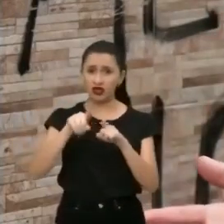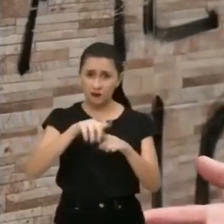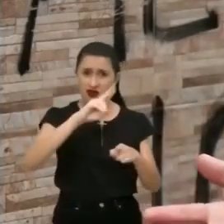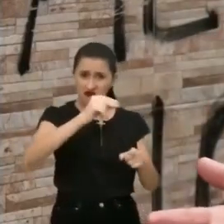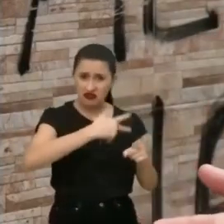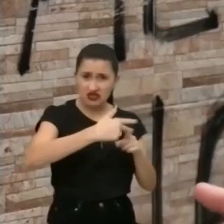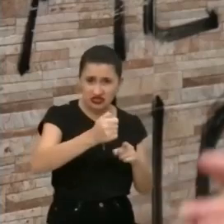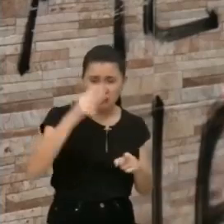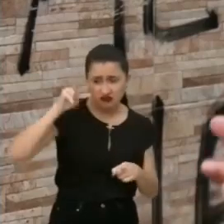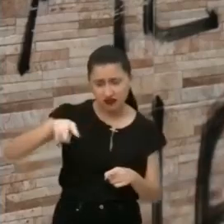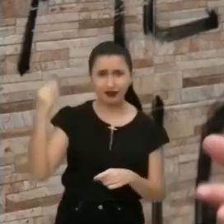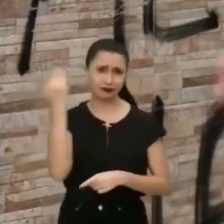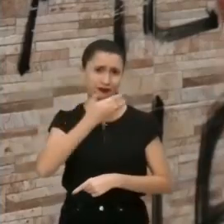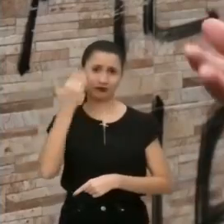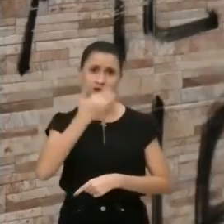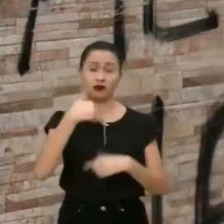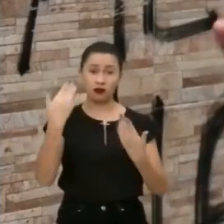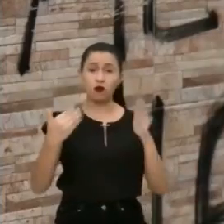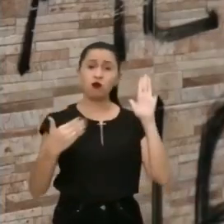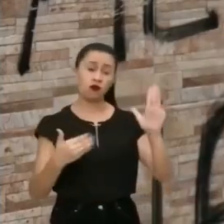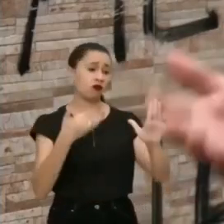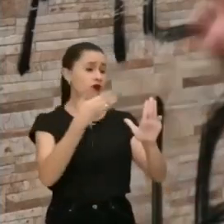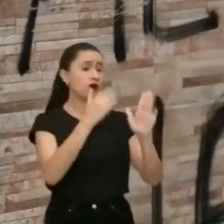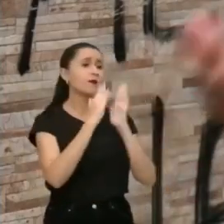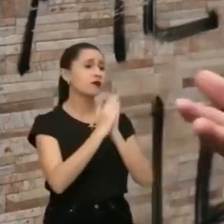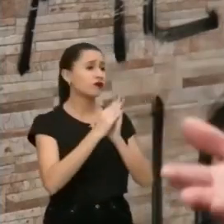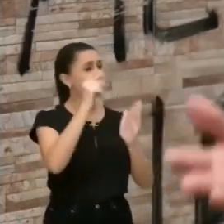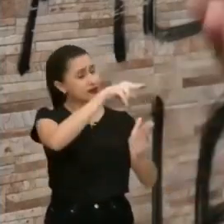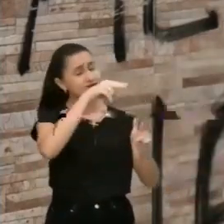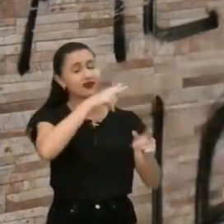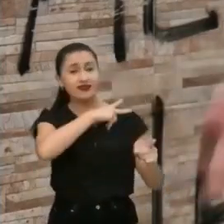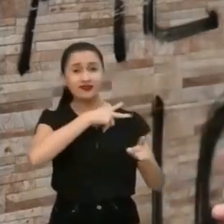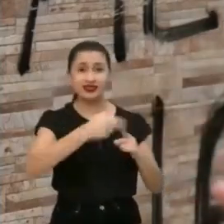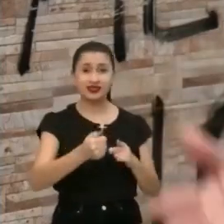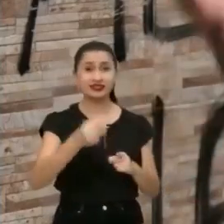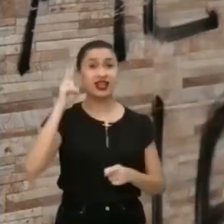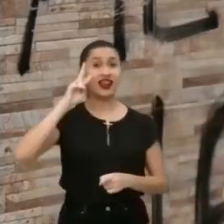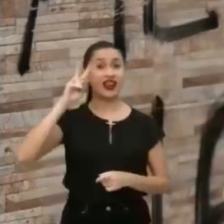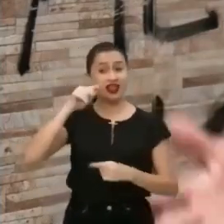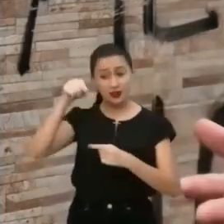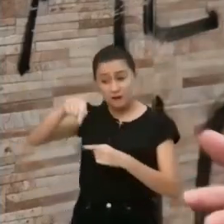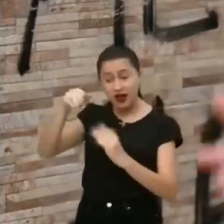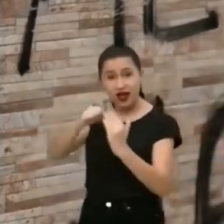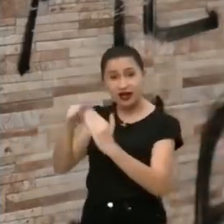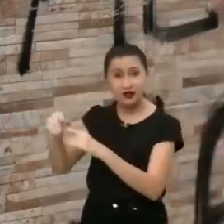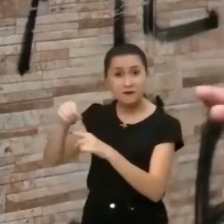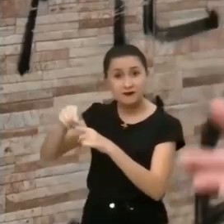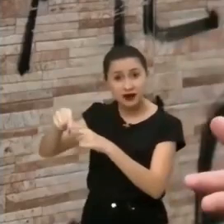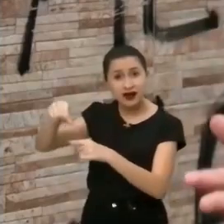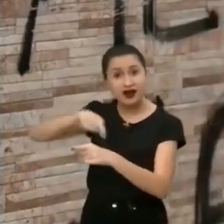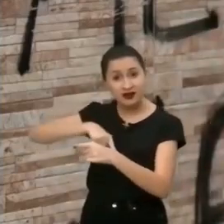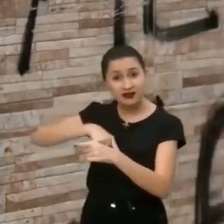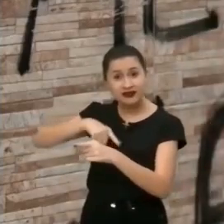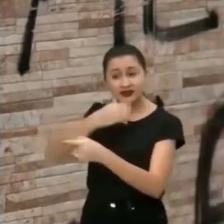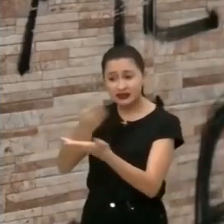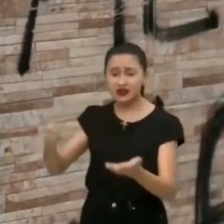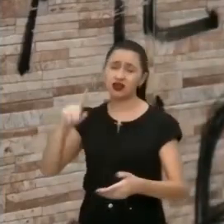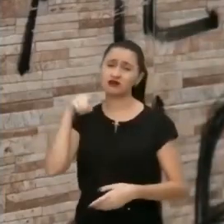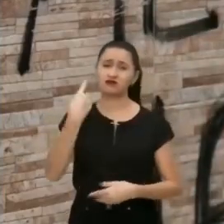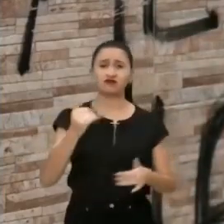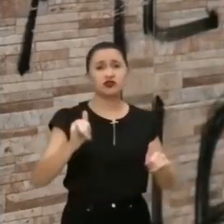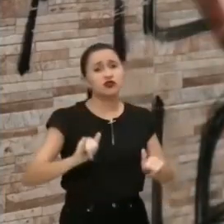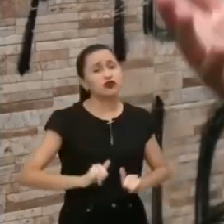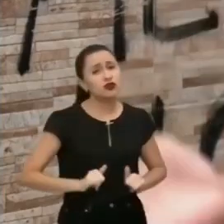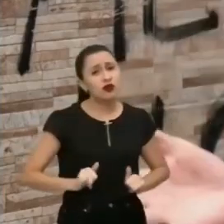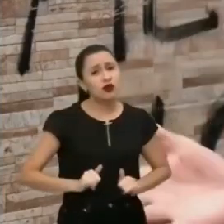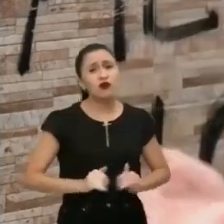vai olhar se ganhar. Aí eu quero que o Lula, Lula, estou fazendo um pedido, por favor, se o senhor ganhar, lembre-se que aqui no Frechais, Frechal de baixo